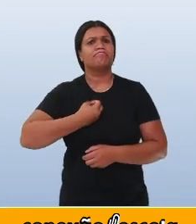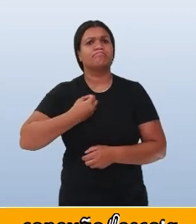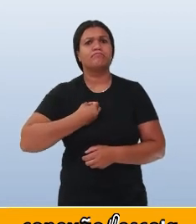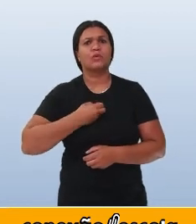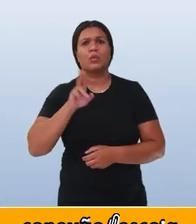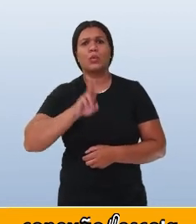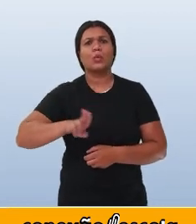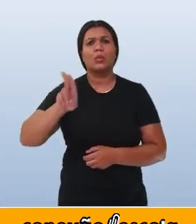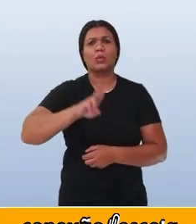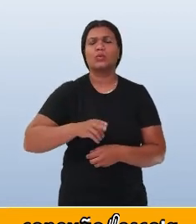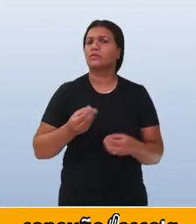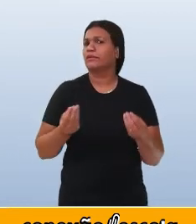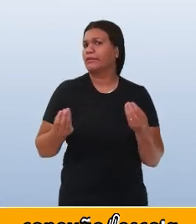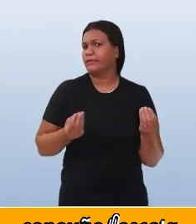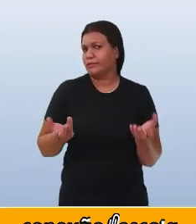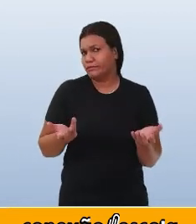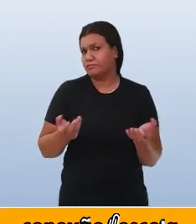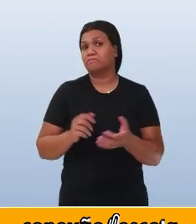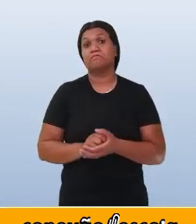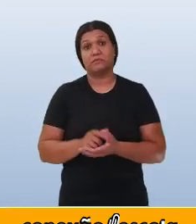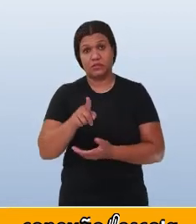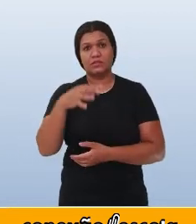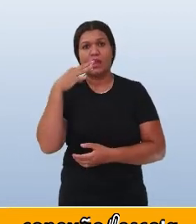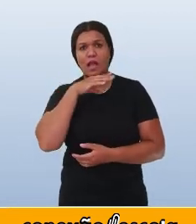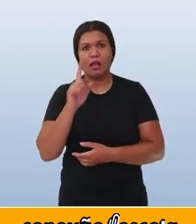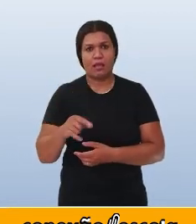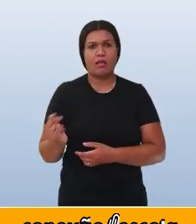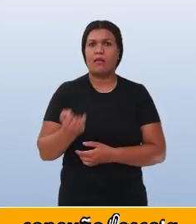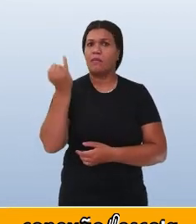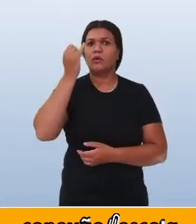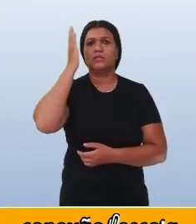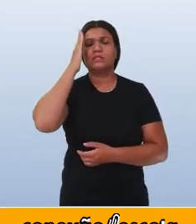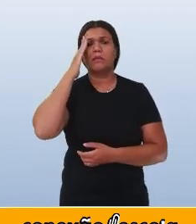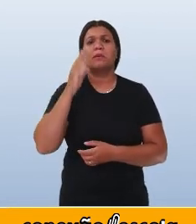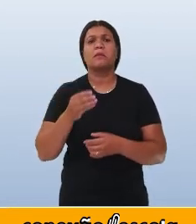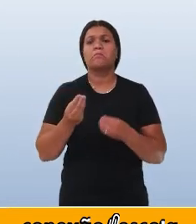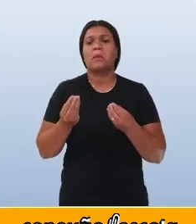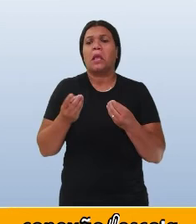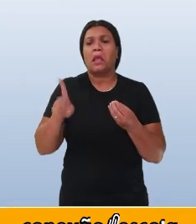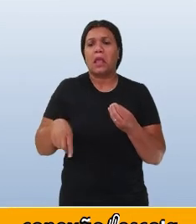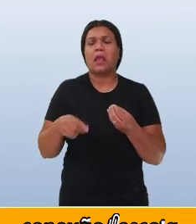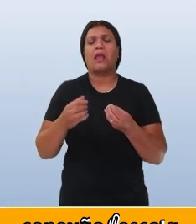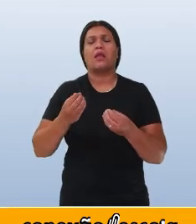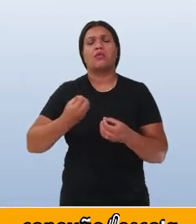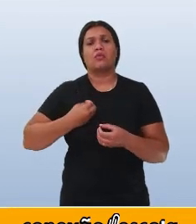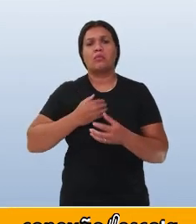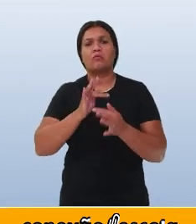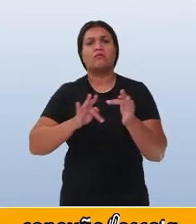Você acha que é importante saber a função deles em cada contexto?